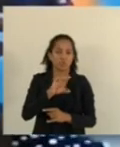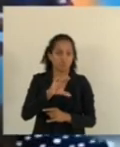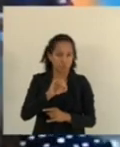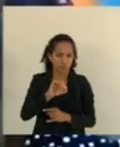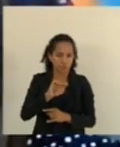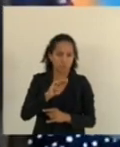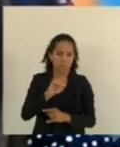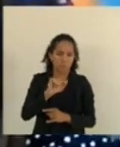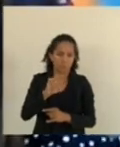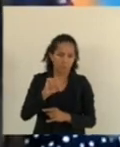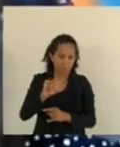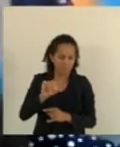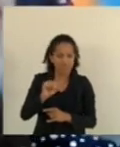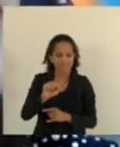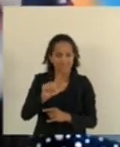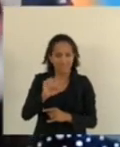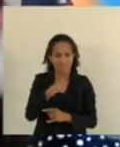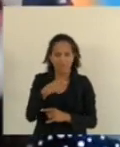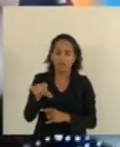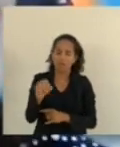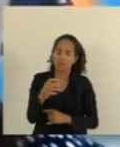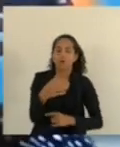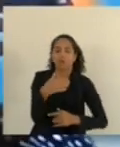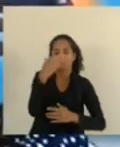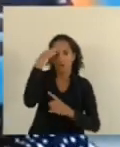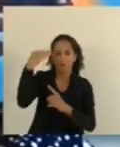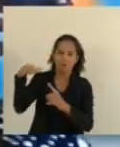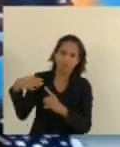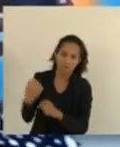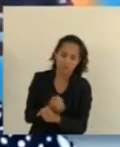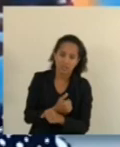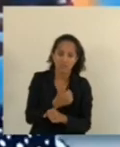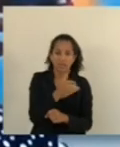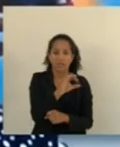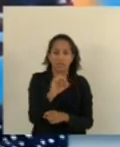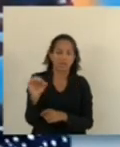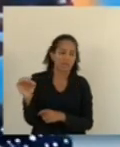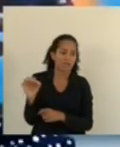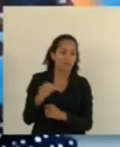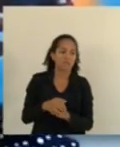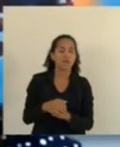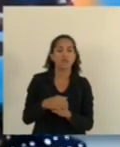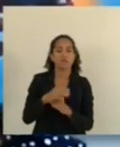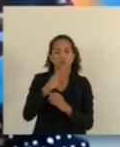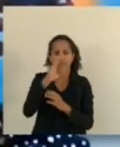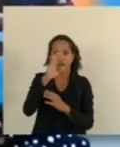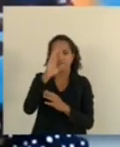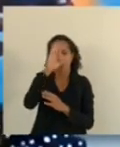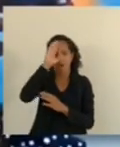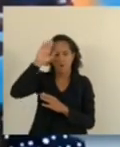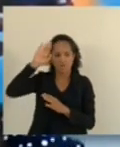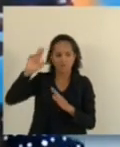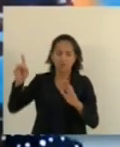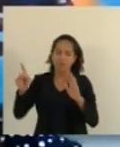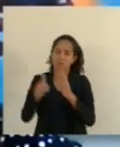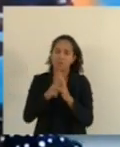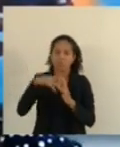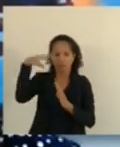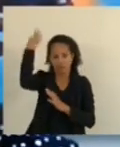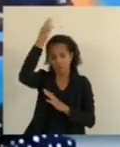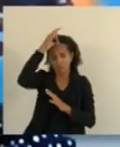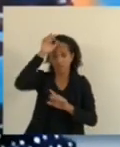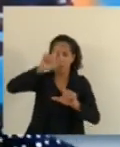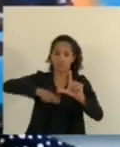homenagem aos 100 anos de existência de nossa querida Academia Espírito Santense de